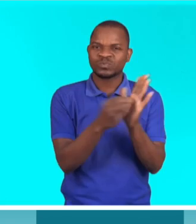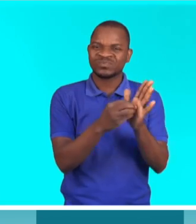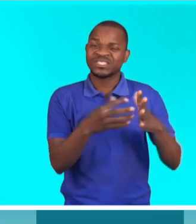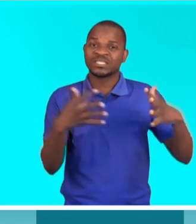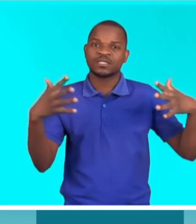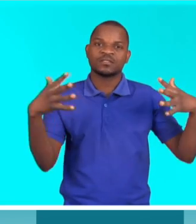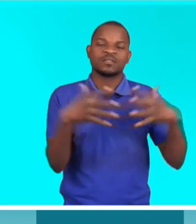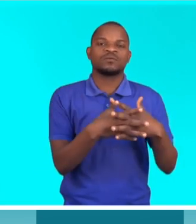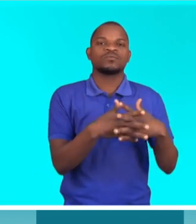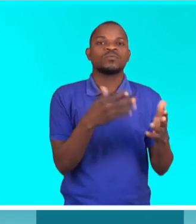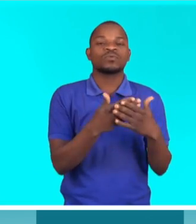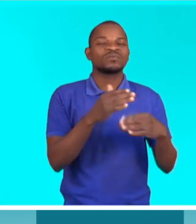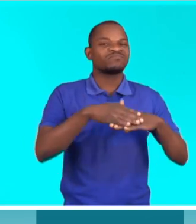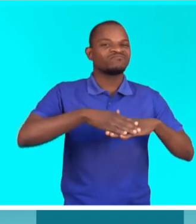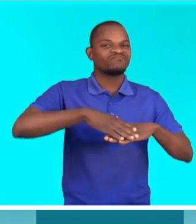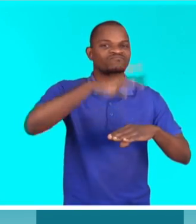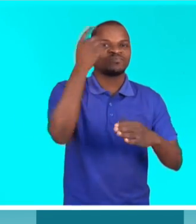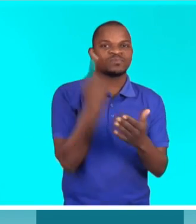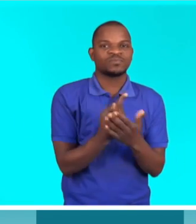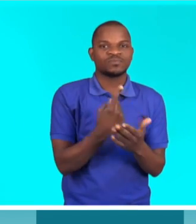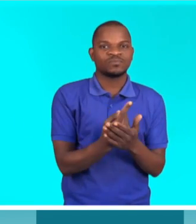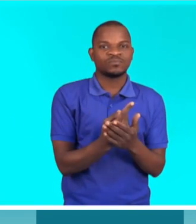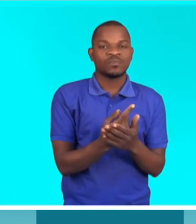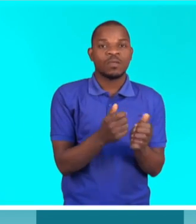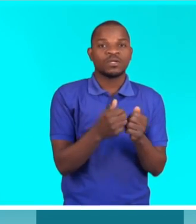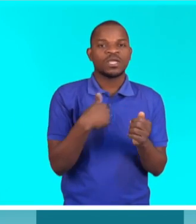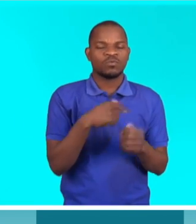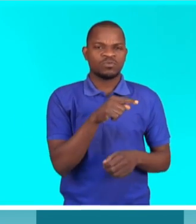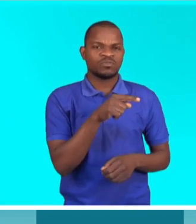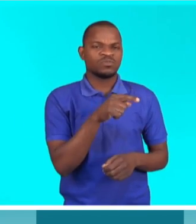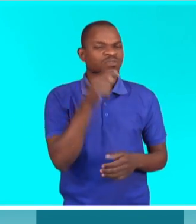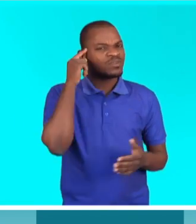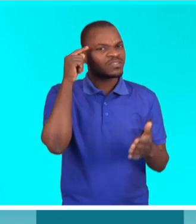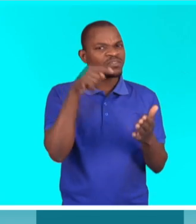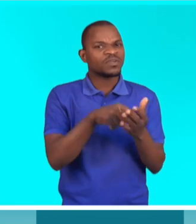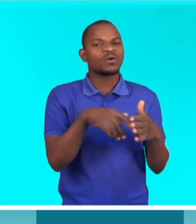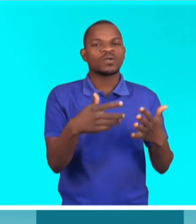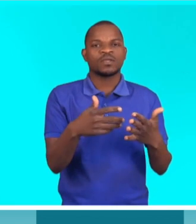Muito, muito importante. Eu chamo de instrumento vital